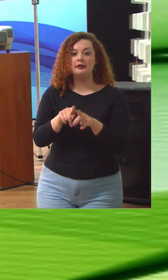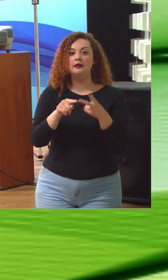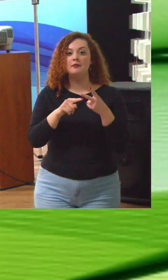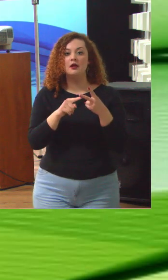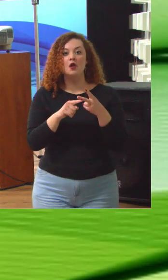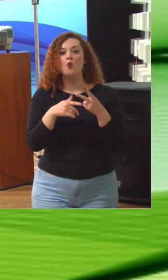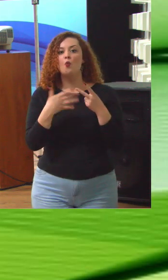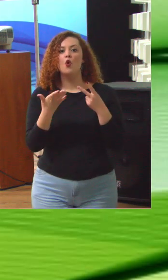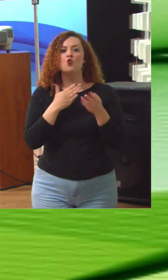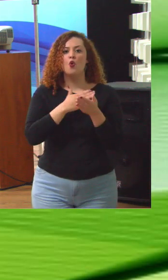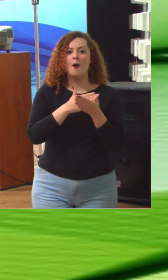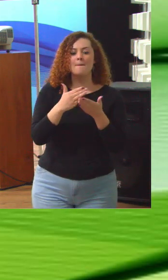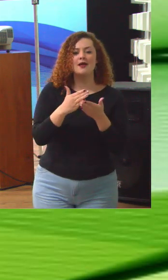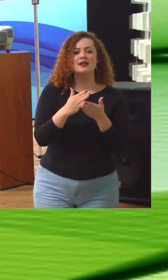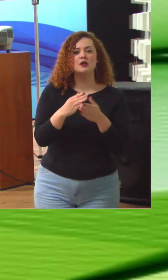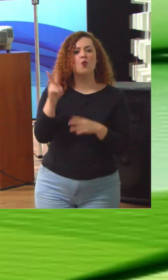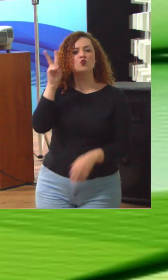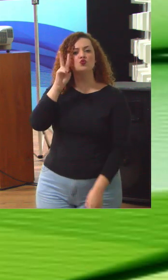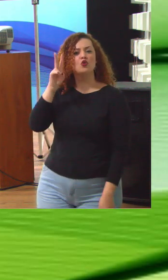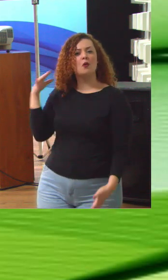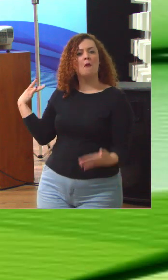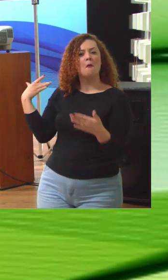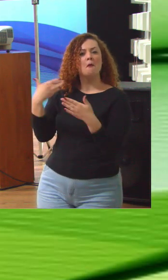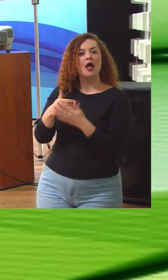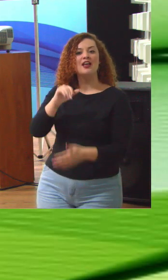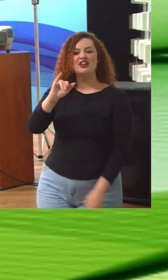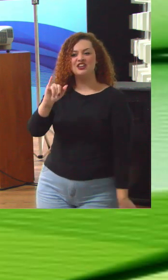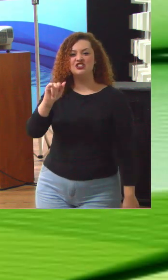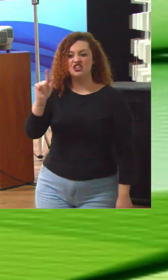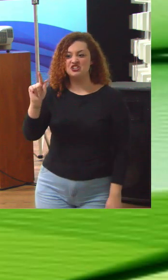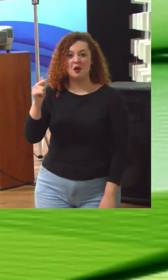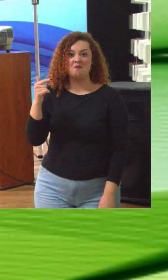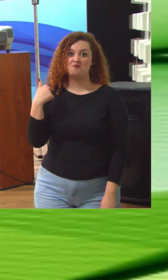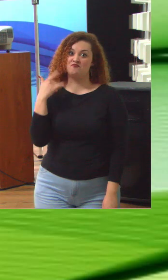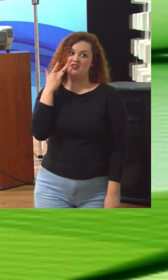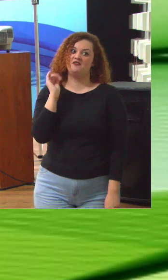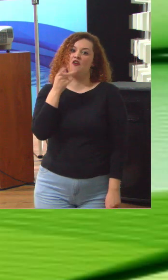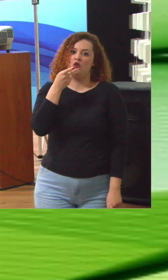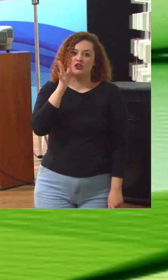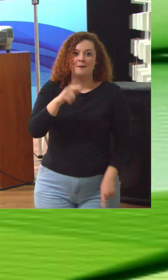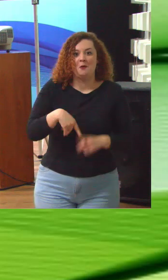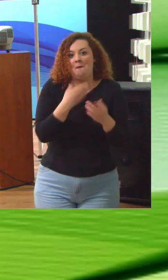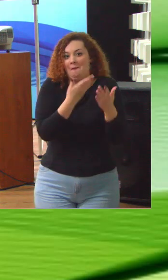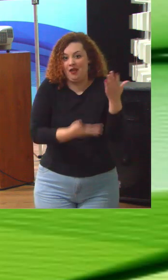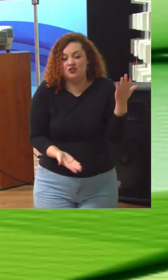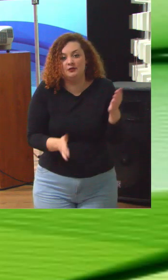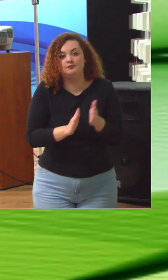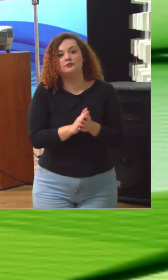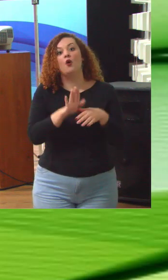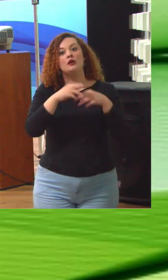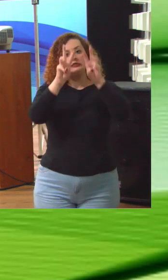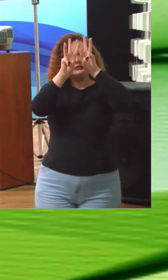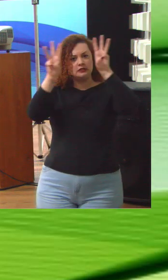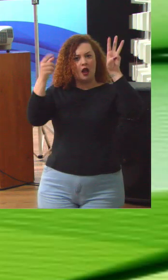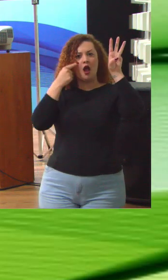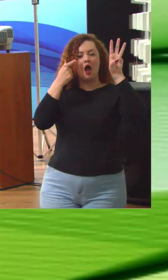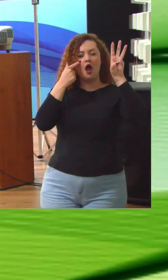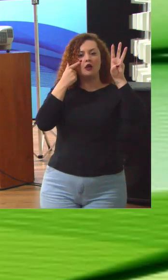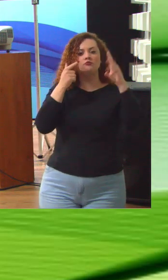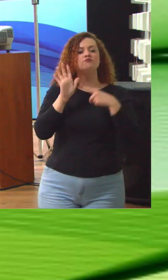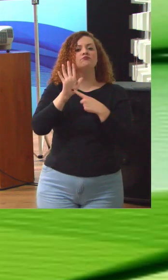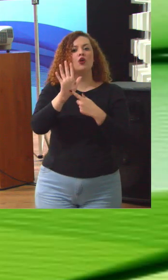começa a série histórica do IGG não sei se você falou mas eu perdi tá joia lá nesse site que está aparecendo ali